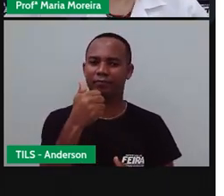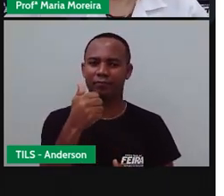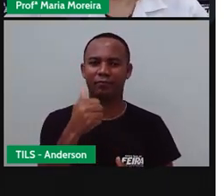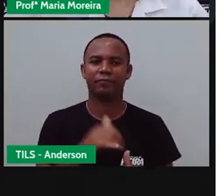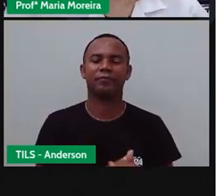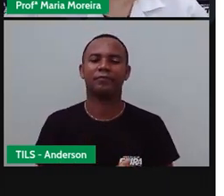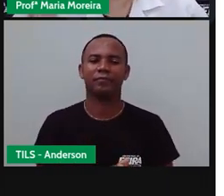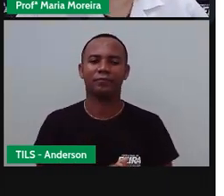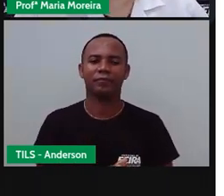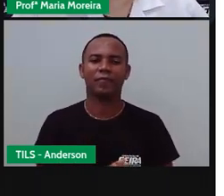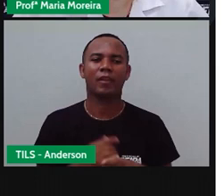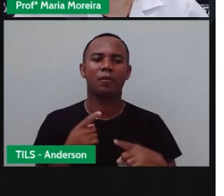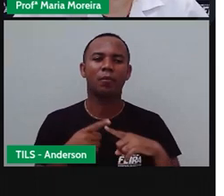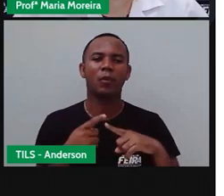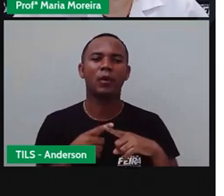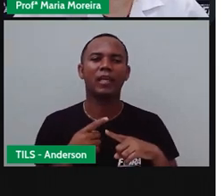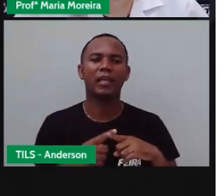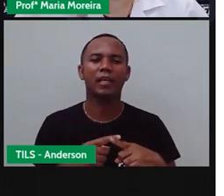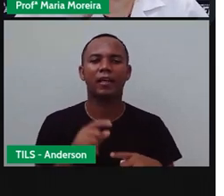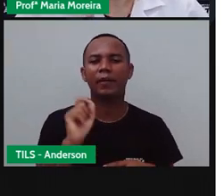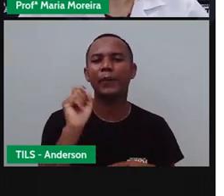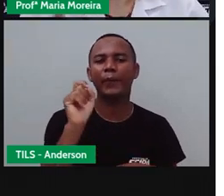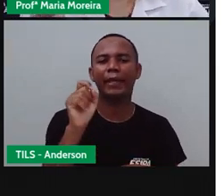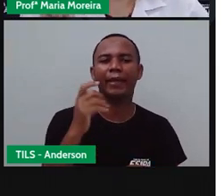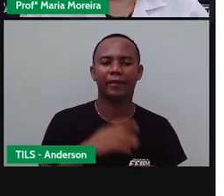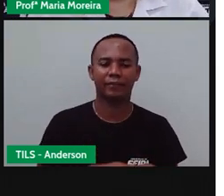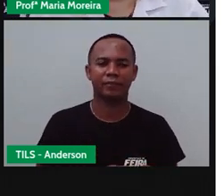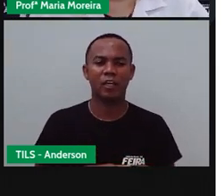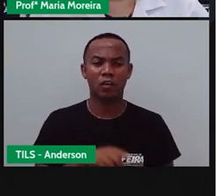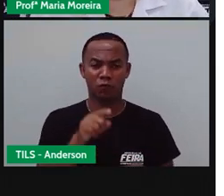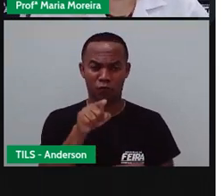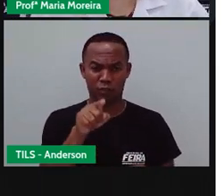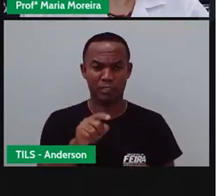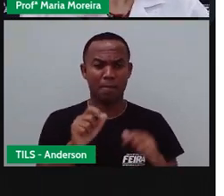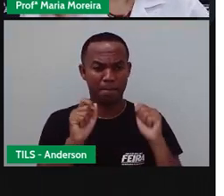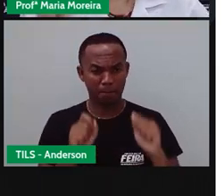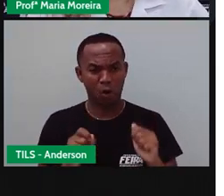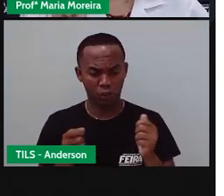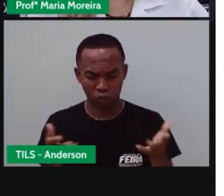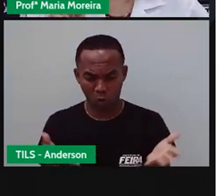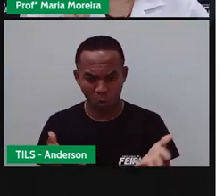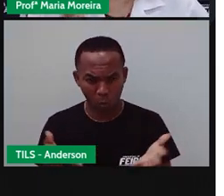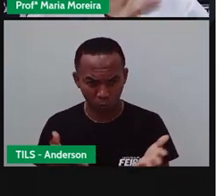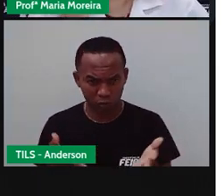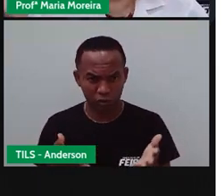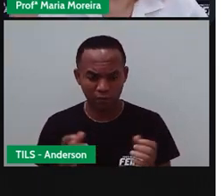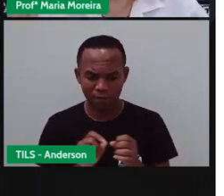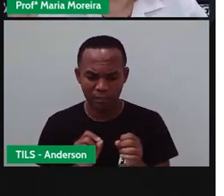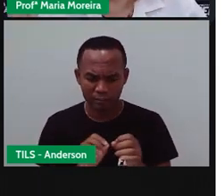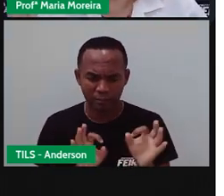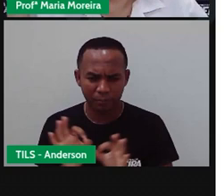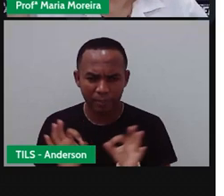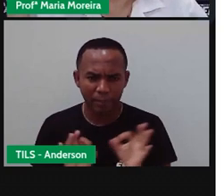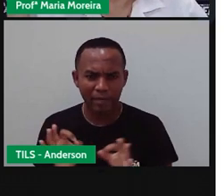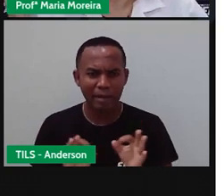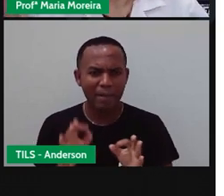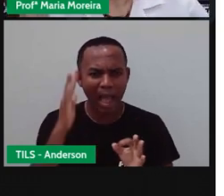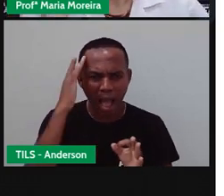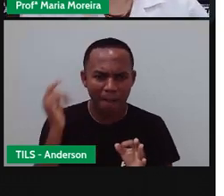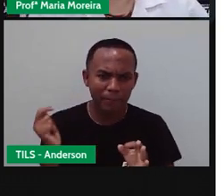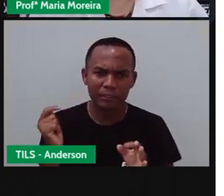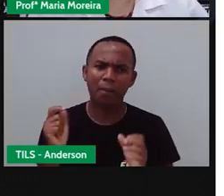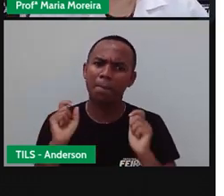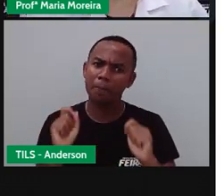Ah, porque isso quer dizer o seguinte, olha Se você pode fazer hoje Não deixe para amanhã Porque pode dar errado